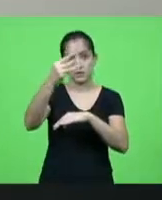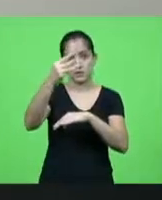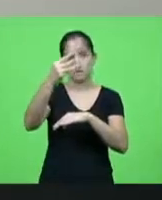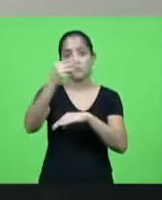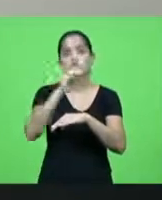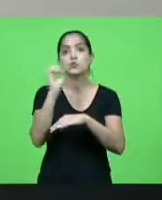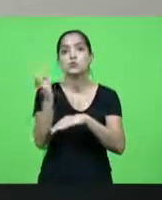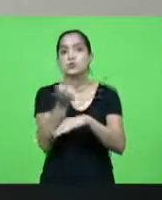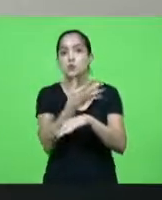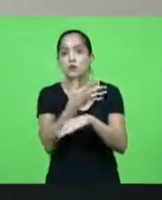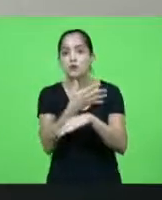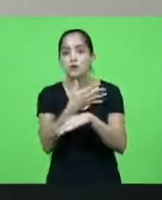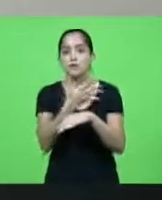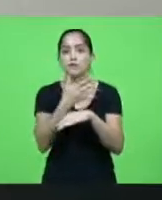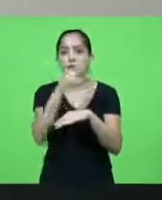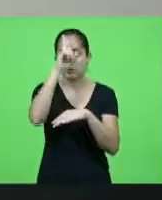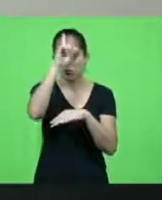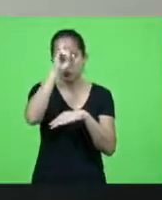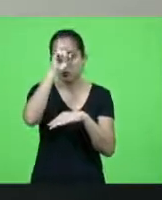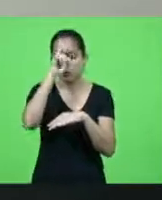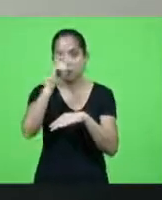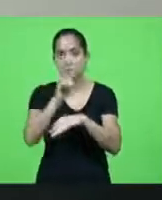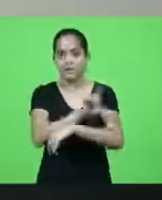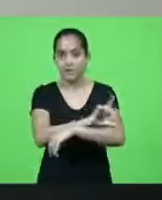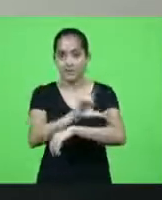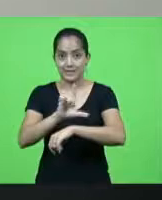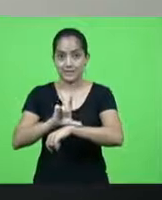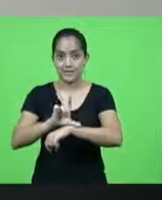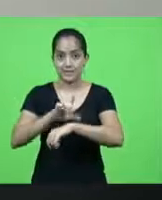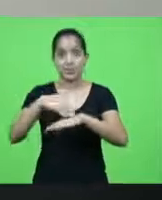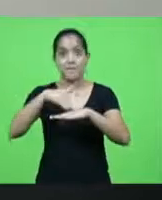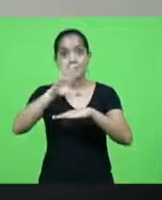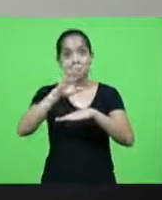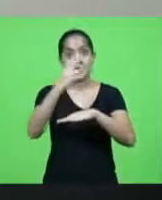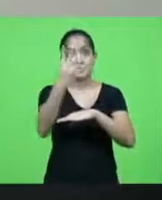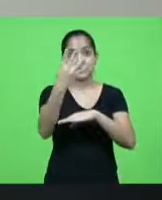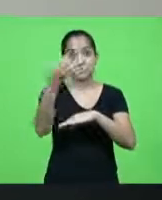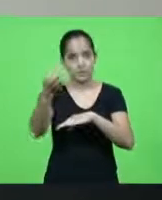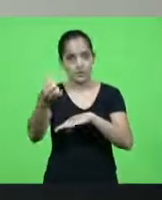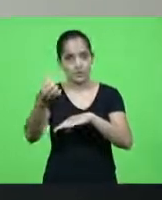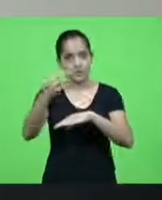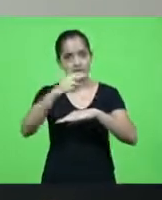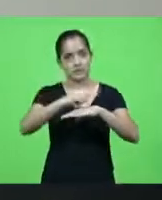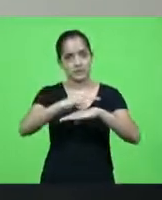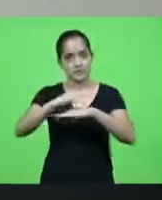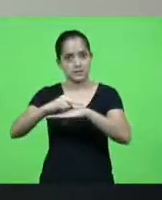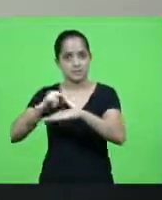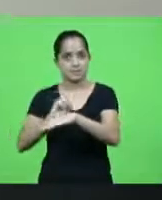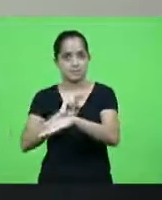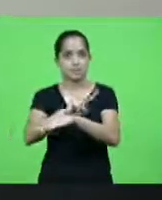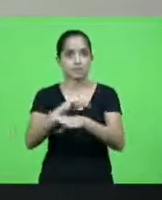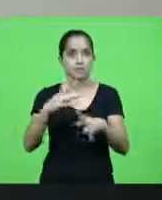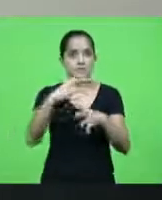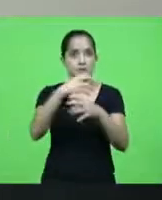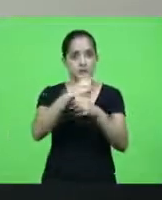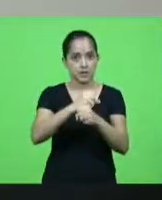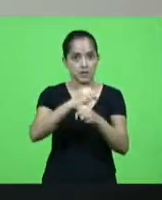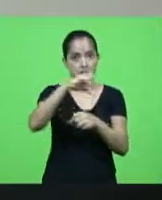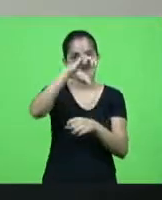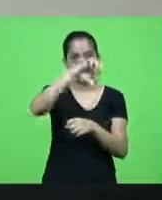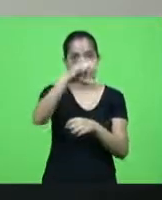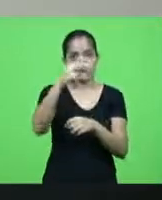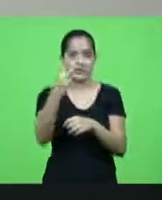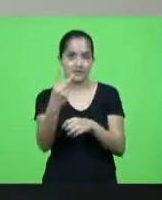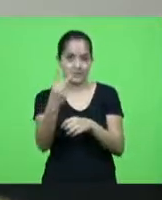ala do hospital Tereza Ramos em Lages mais 46 leitos totalizando 92